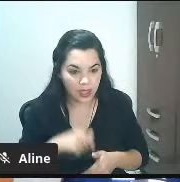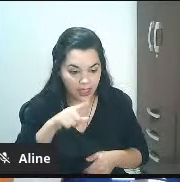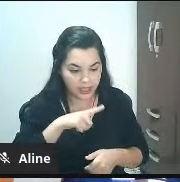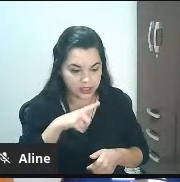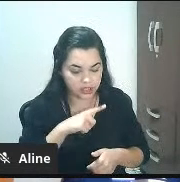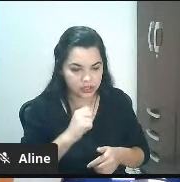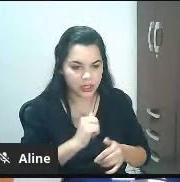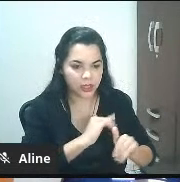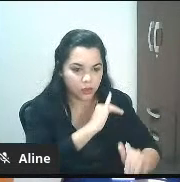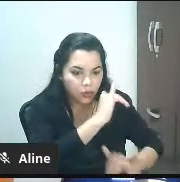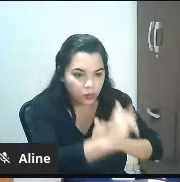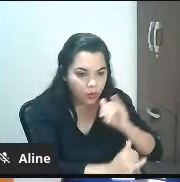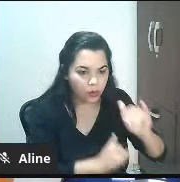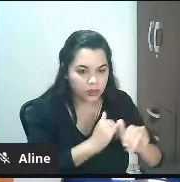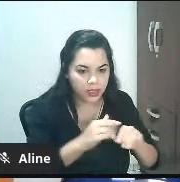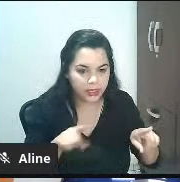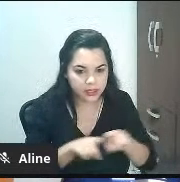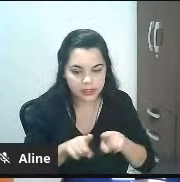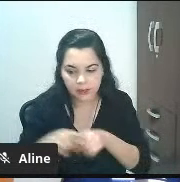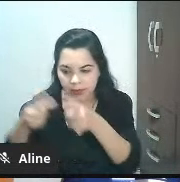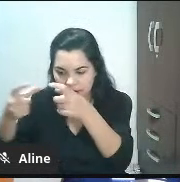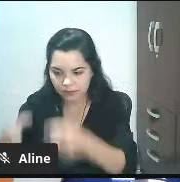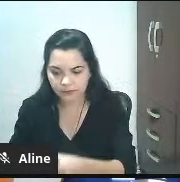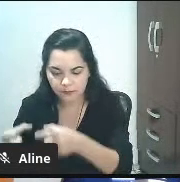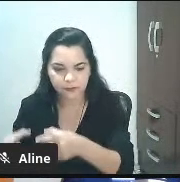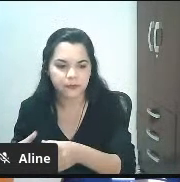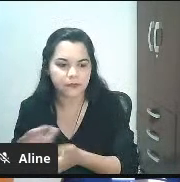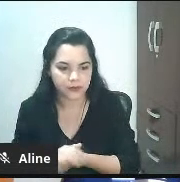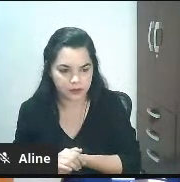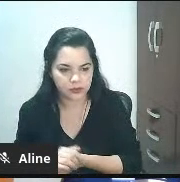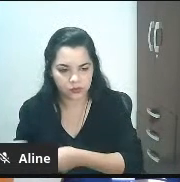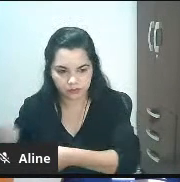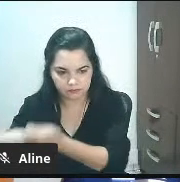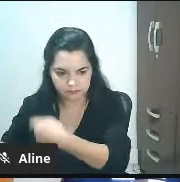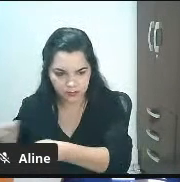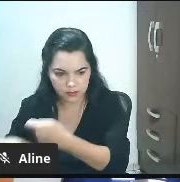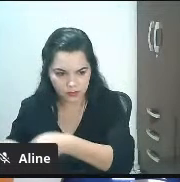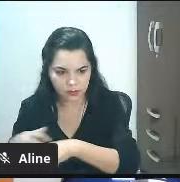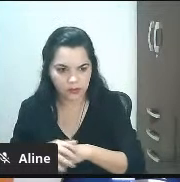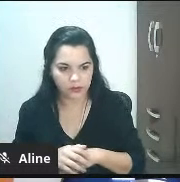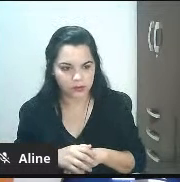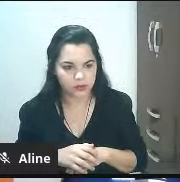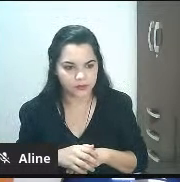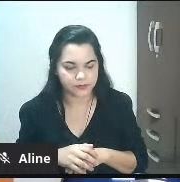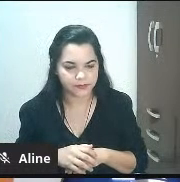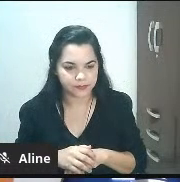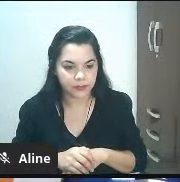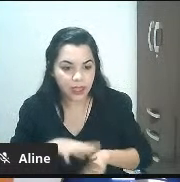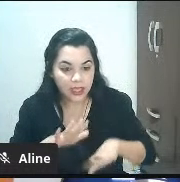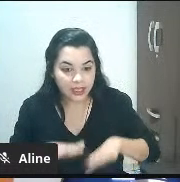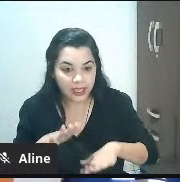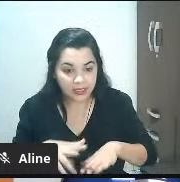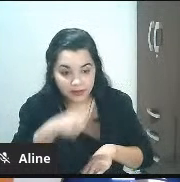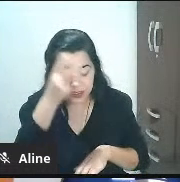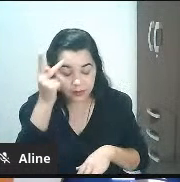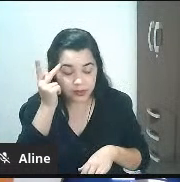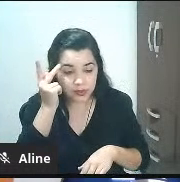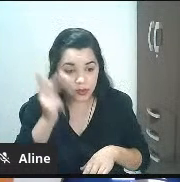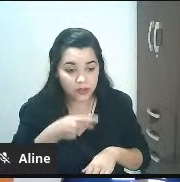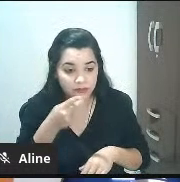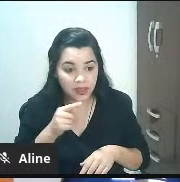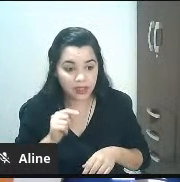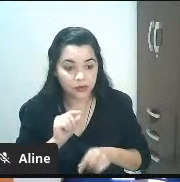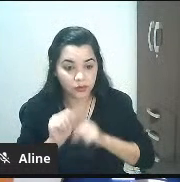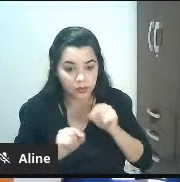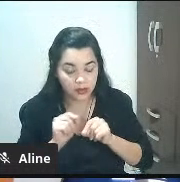físico agora olha só para você ver 19% das pessoas que responderam a pesquisa falam não vou voltar a comprar em lojas até a epidemia